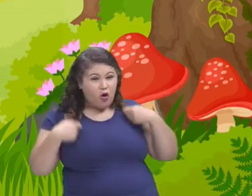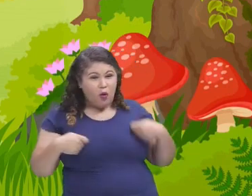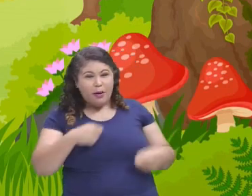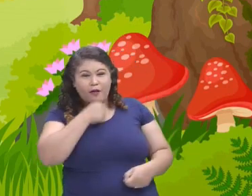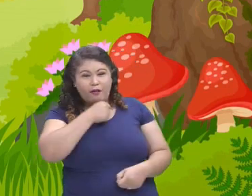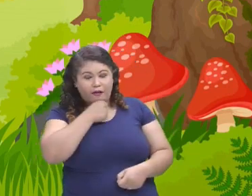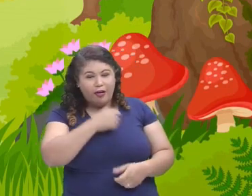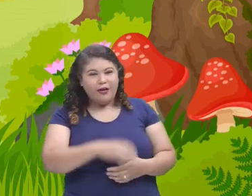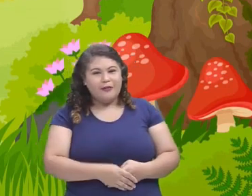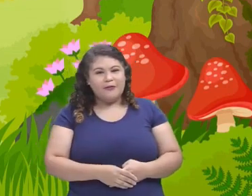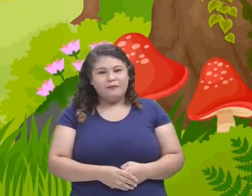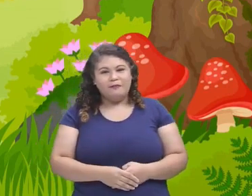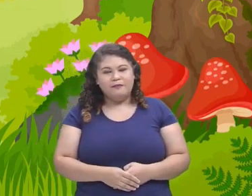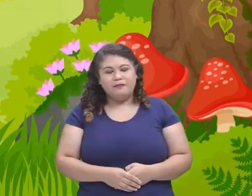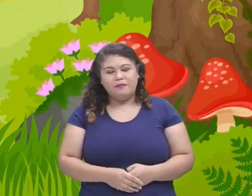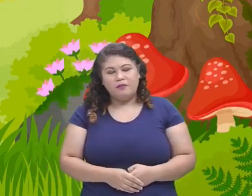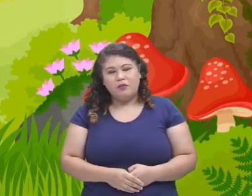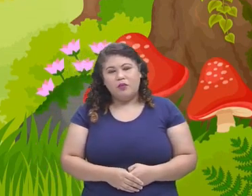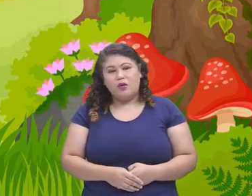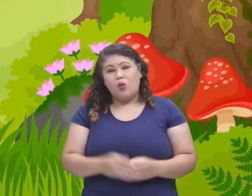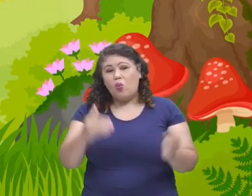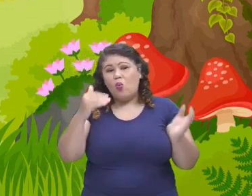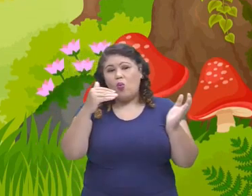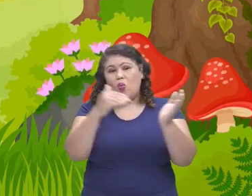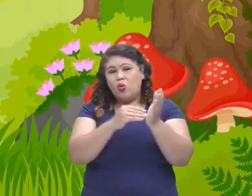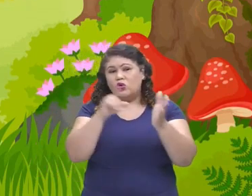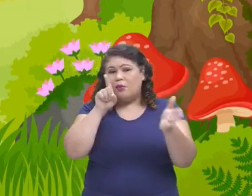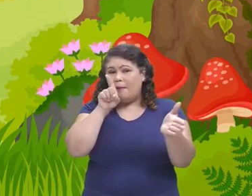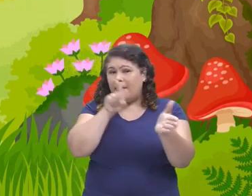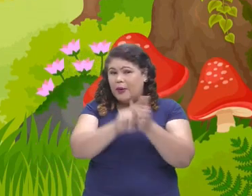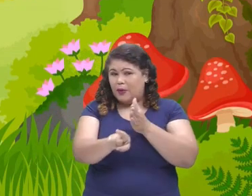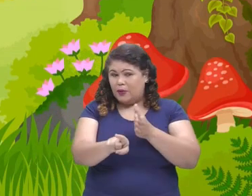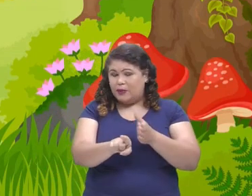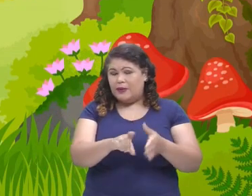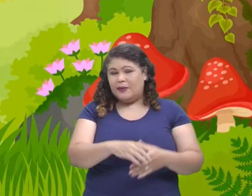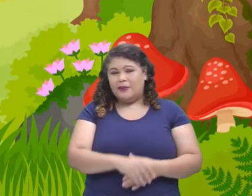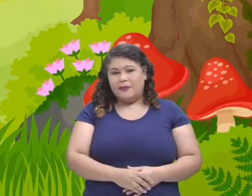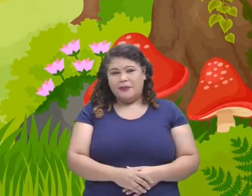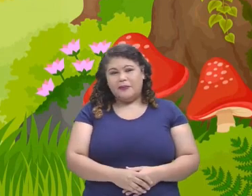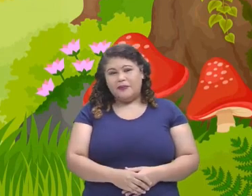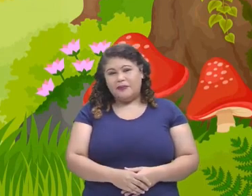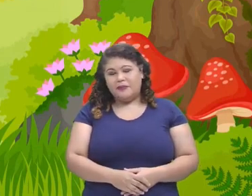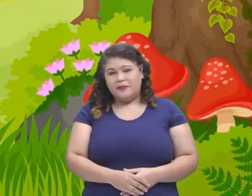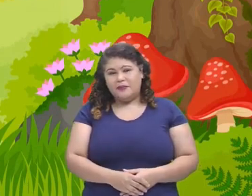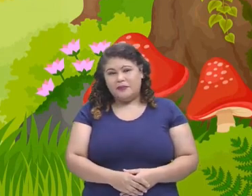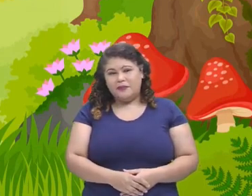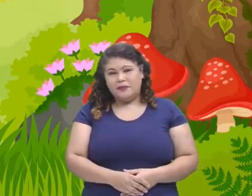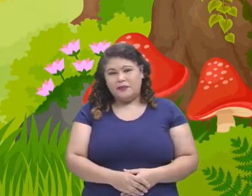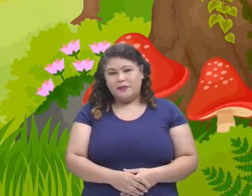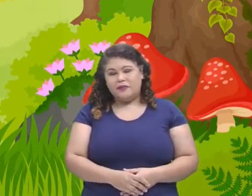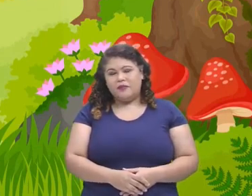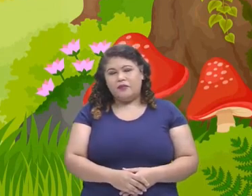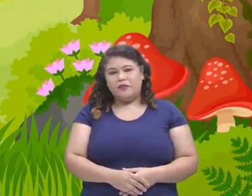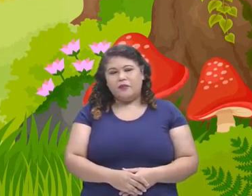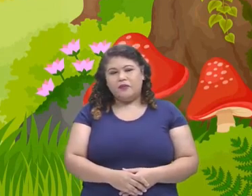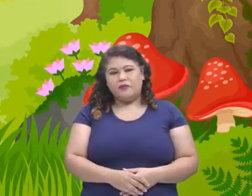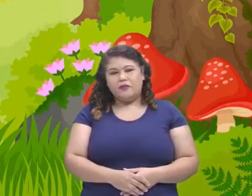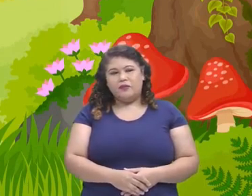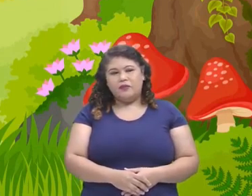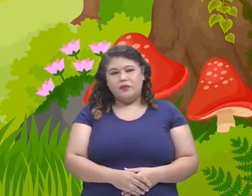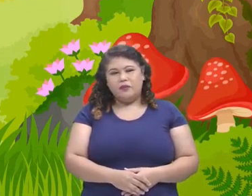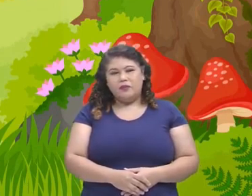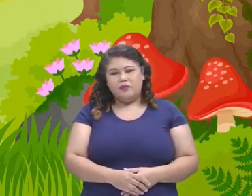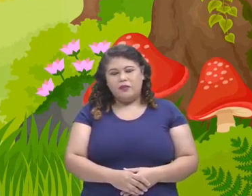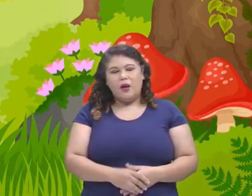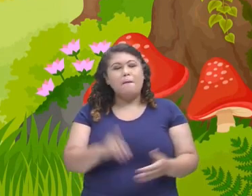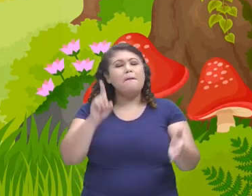crianças, vamos para o nosso último desafio do nosso jogo do reconto. Qual é a próxima pergunta,